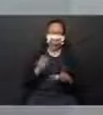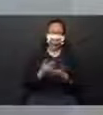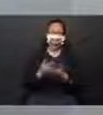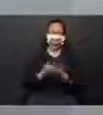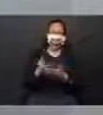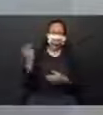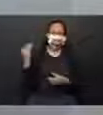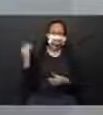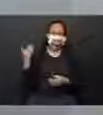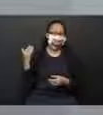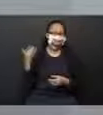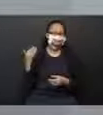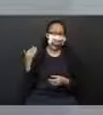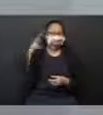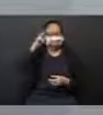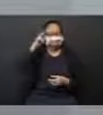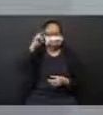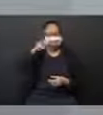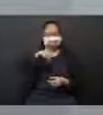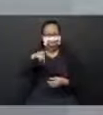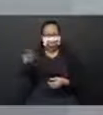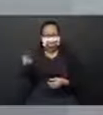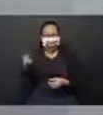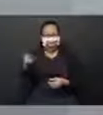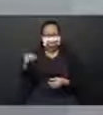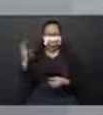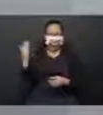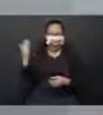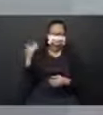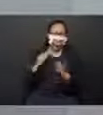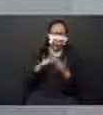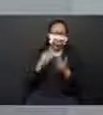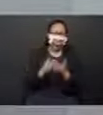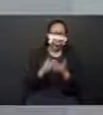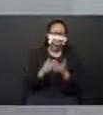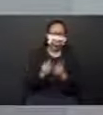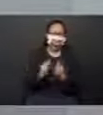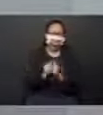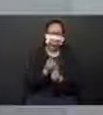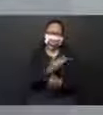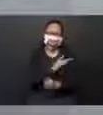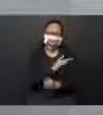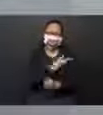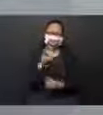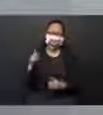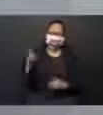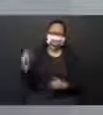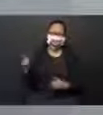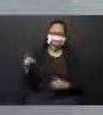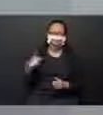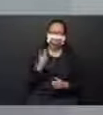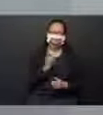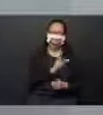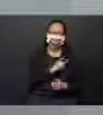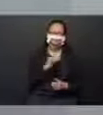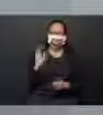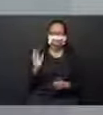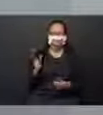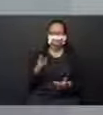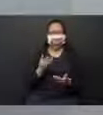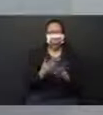vocês ainda estavam lá na escola, com os colegas, com a professora? Nós já estudamos algumas